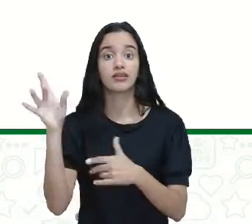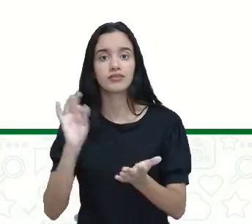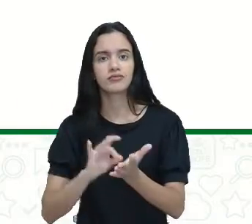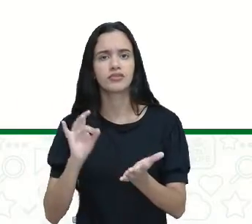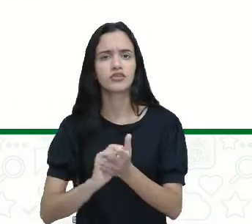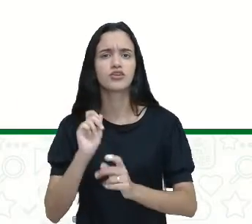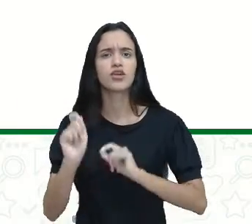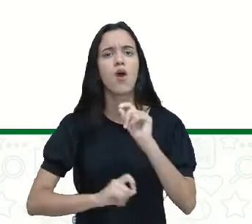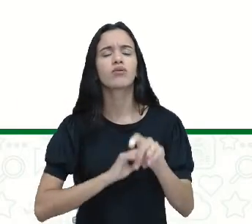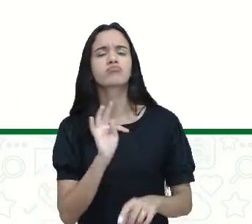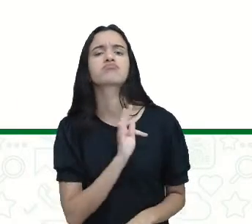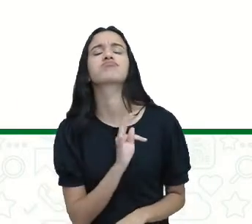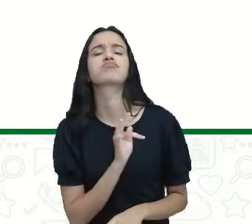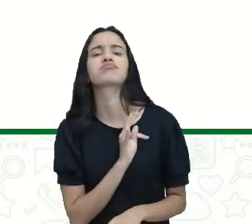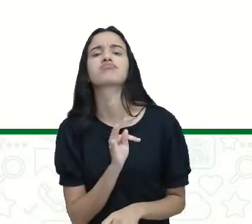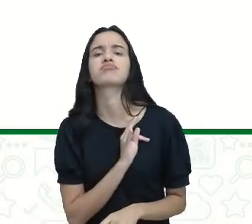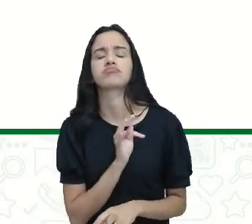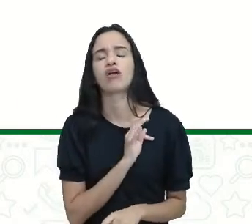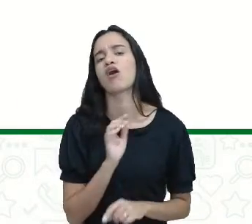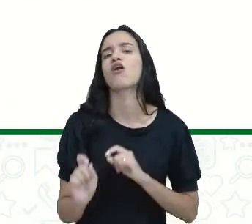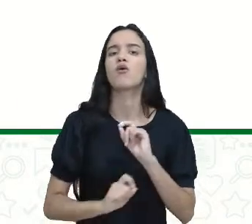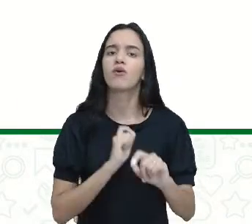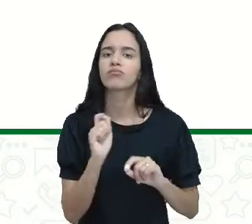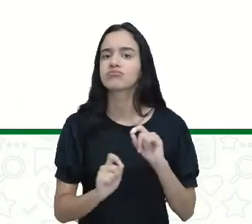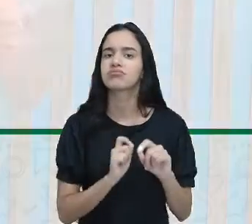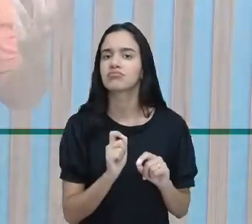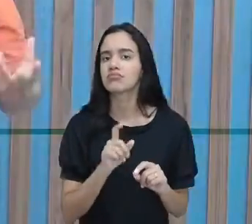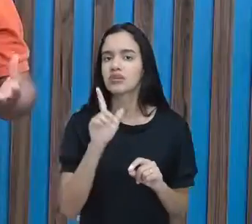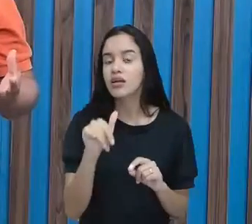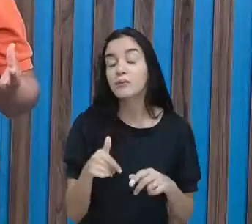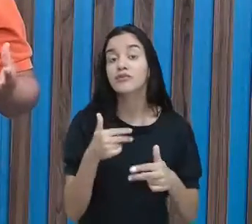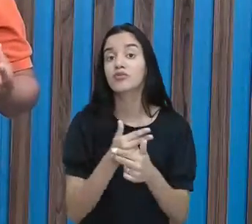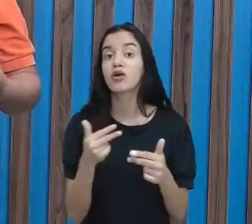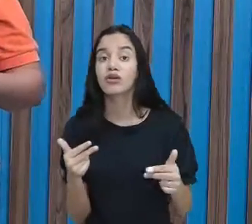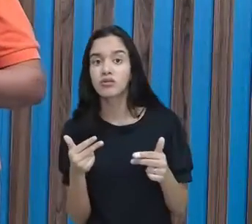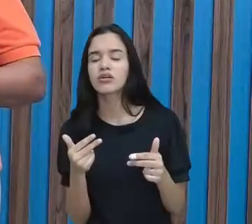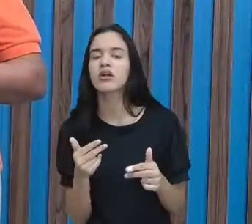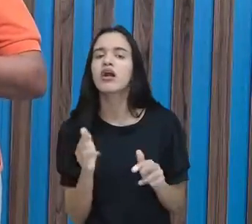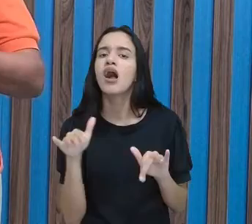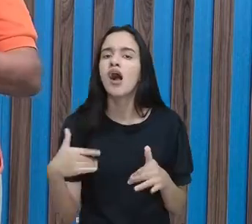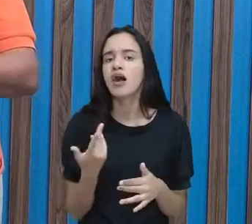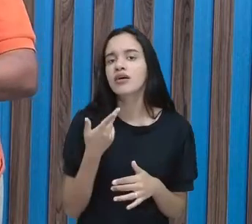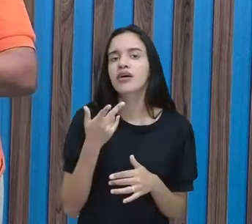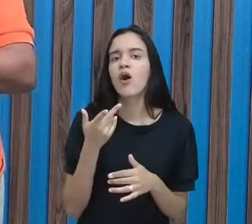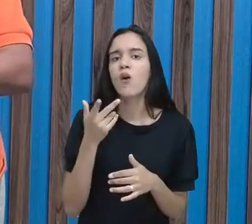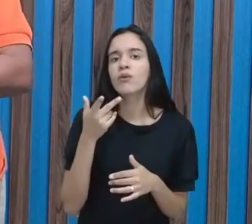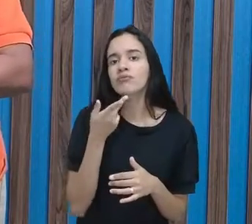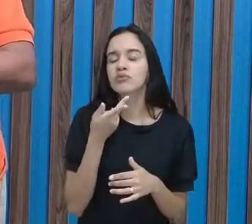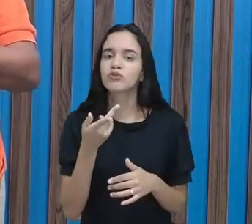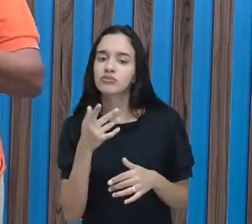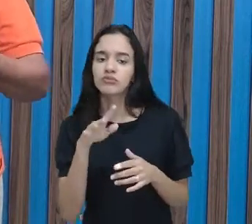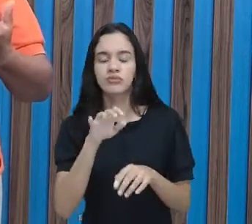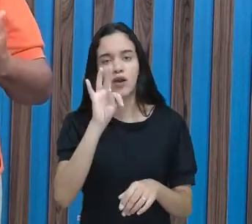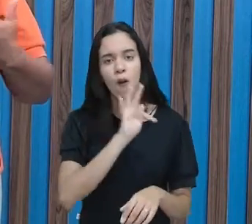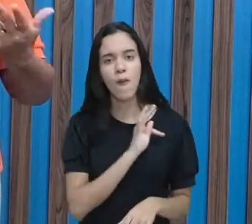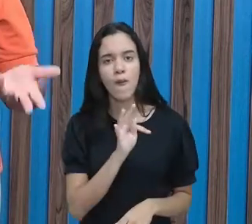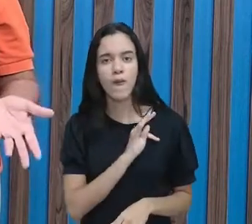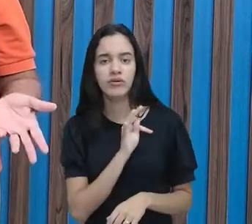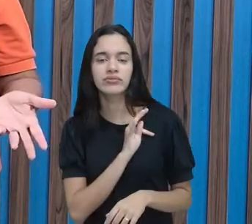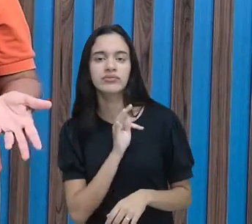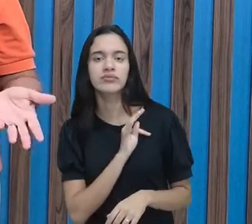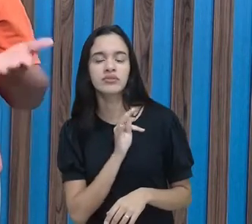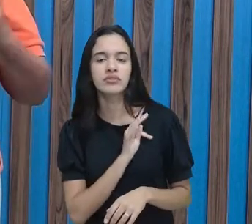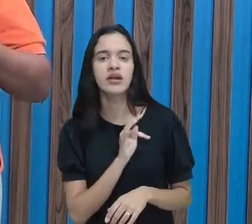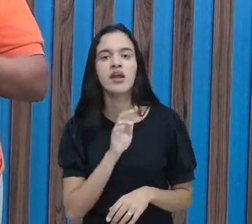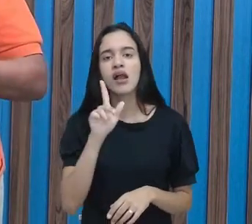são técnicas empregadas para fazer algo. Quando eu estou empregando uma técnica para fazer alguma